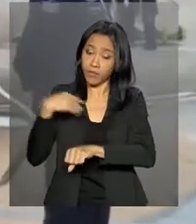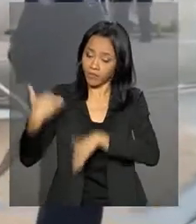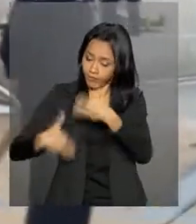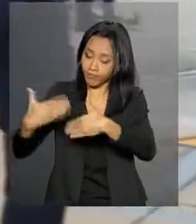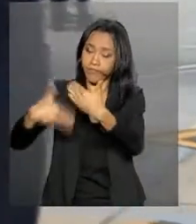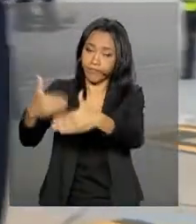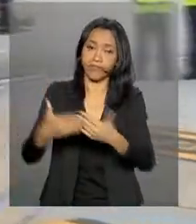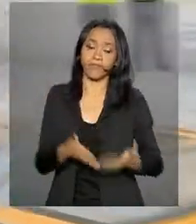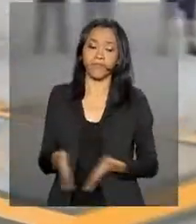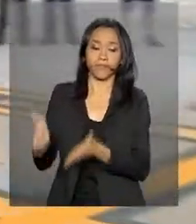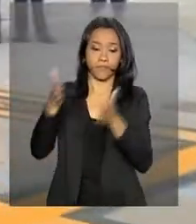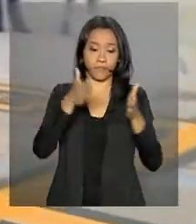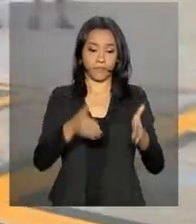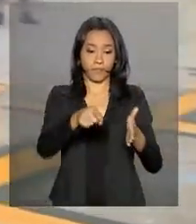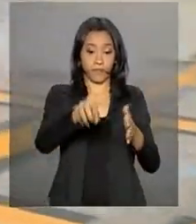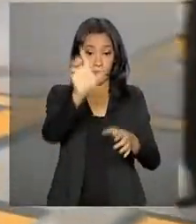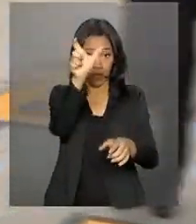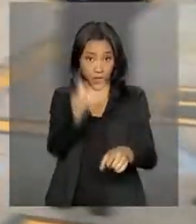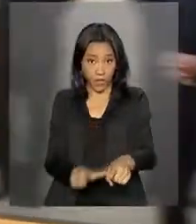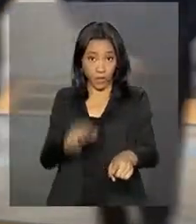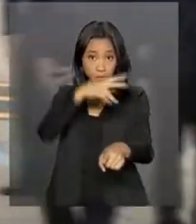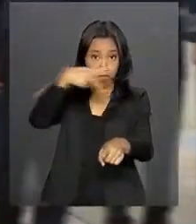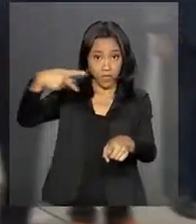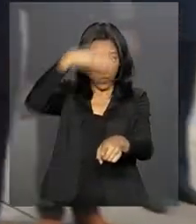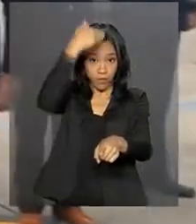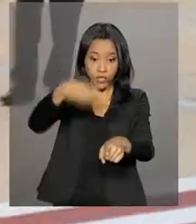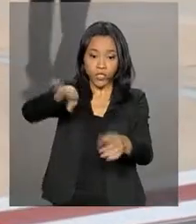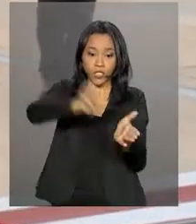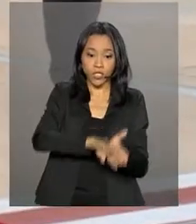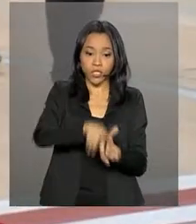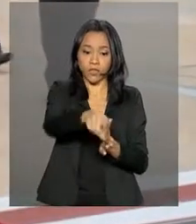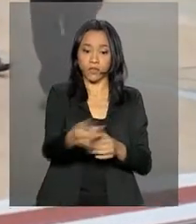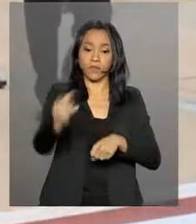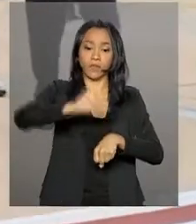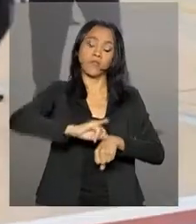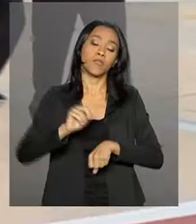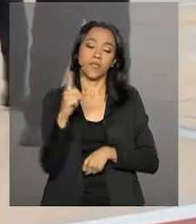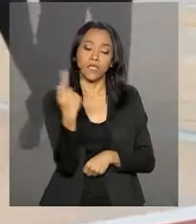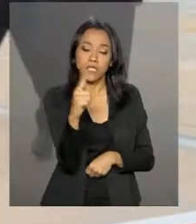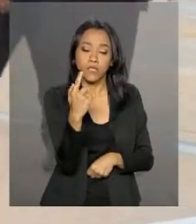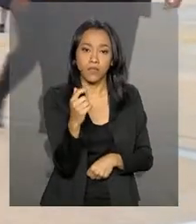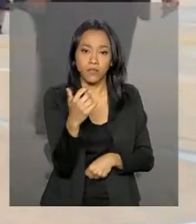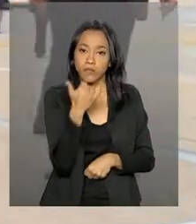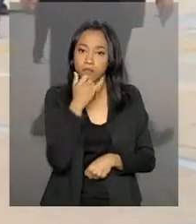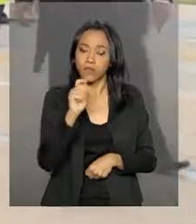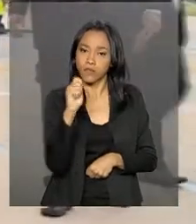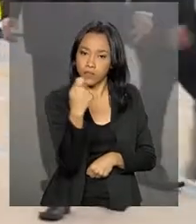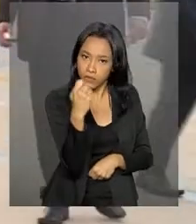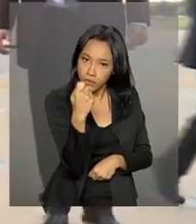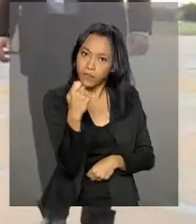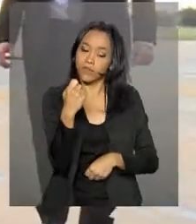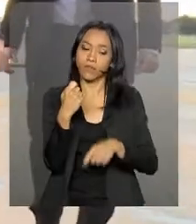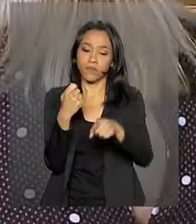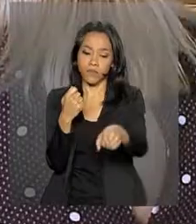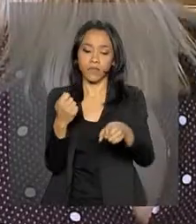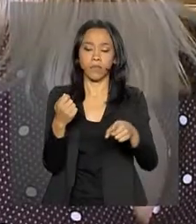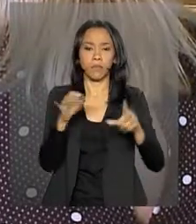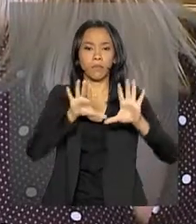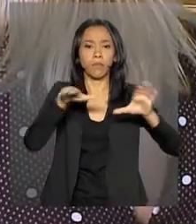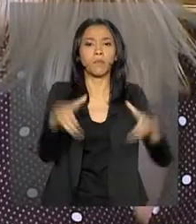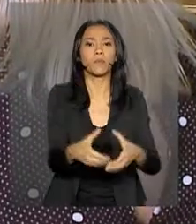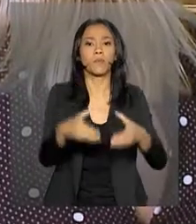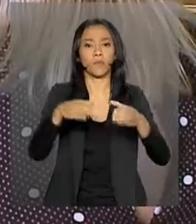O presidente Michel Temer chegou em Buenos Aires, na Argentina, onde participa da cúpula dos líderes do G20. Em